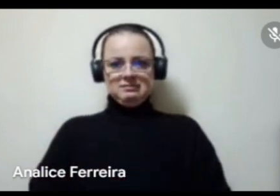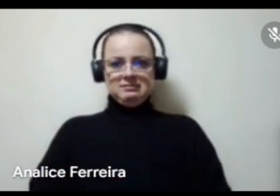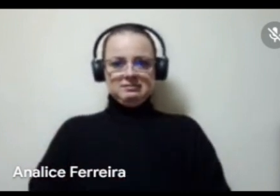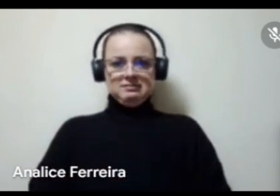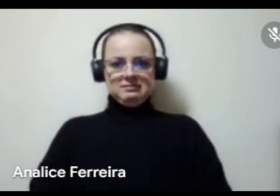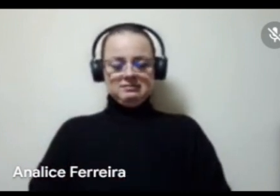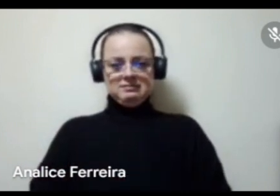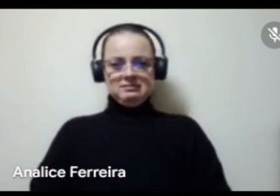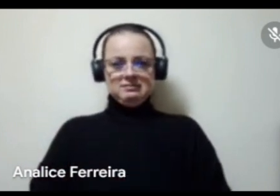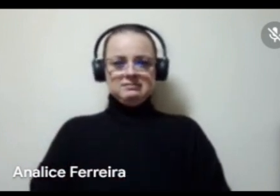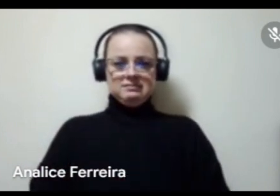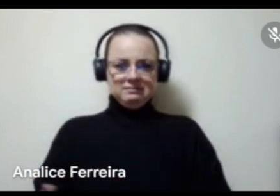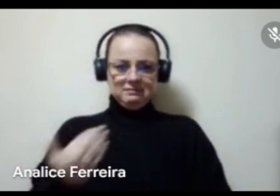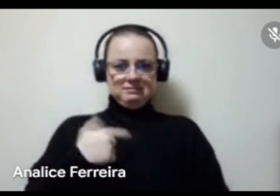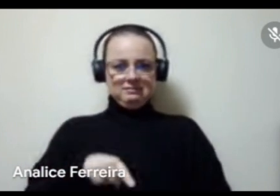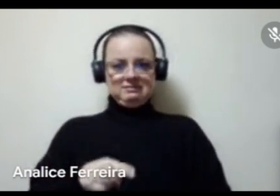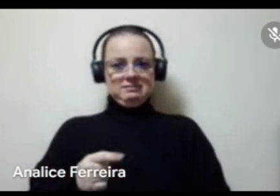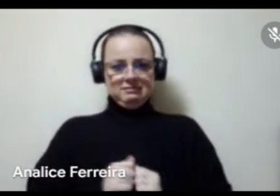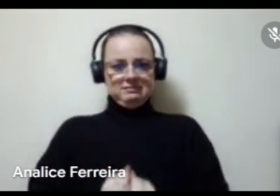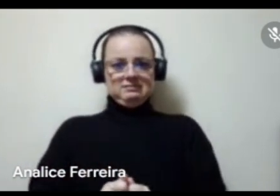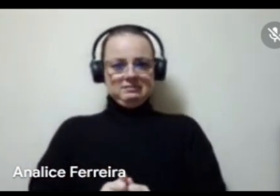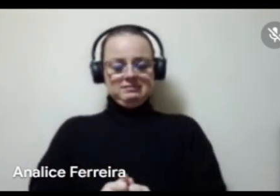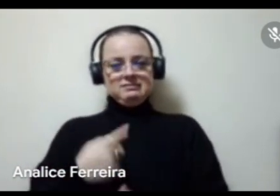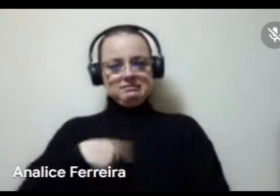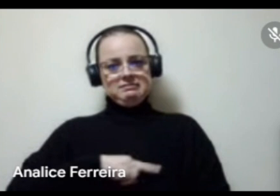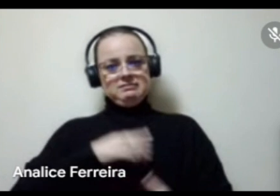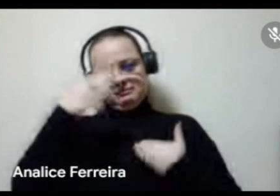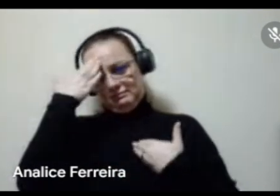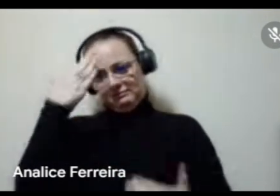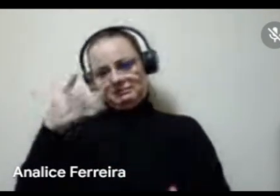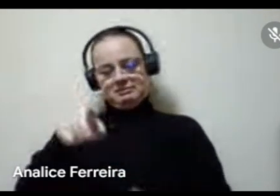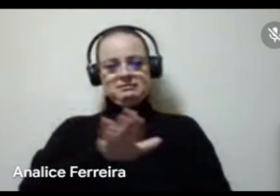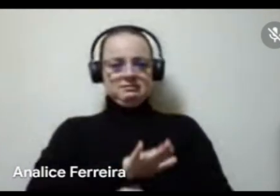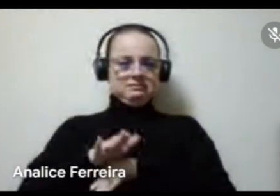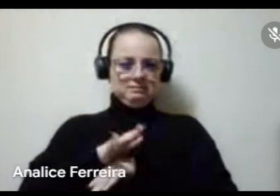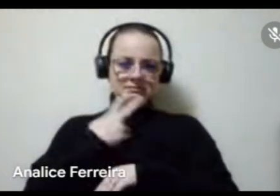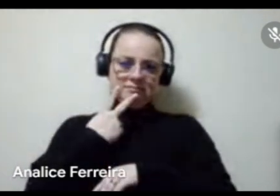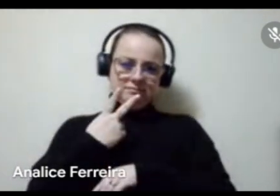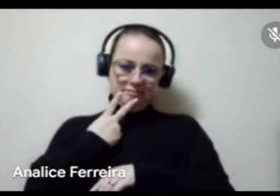E vamos aí, vamos para cima. A gente é que agradece pela sua contribuição, Defran.